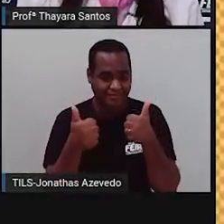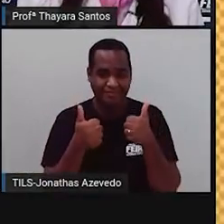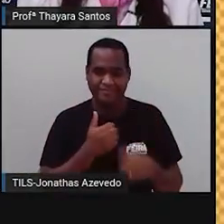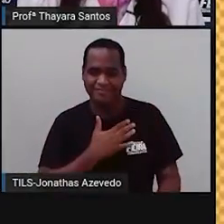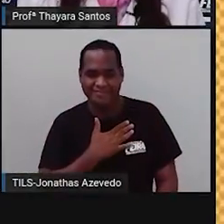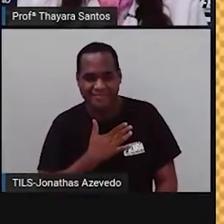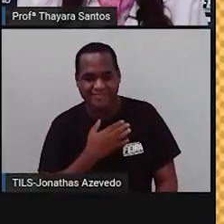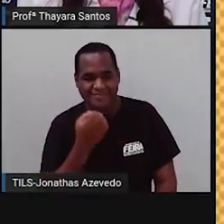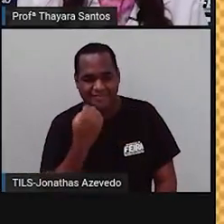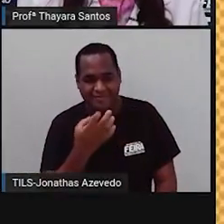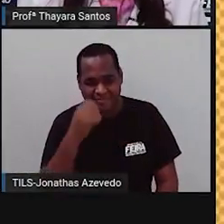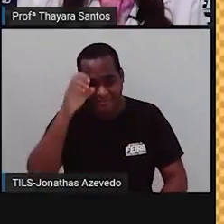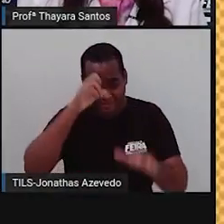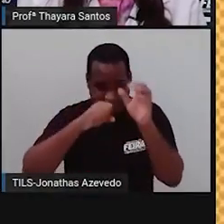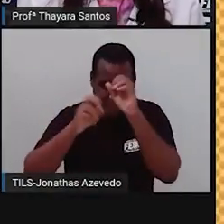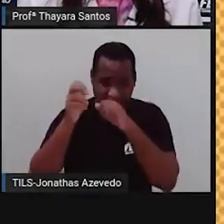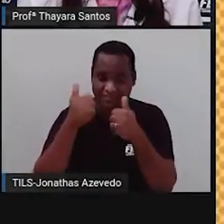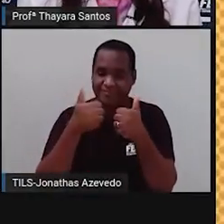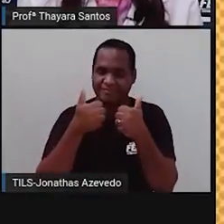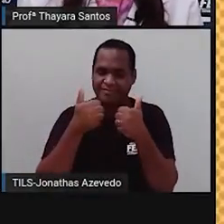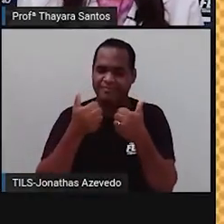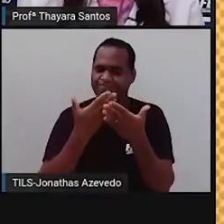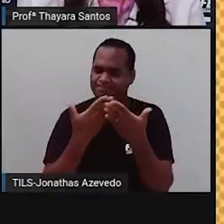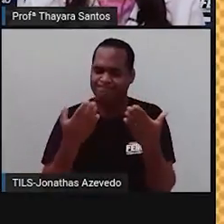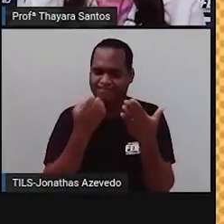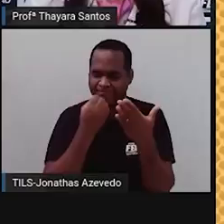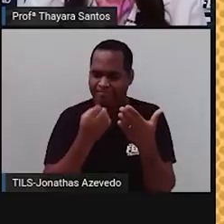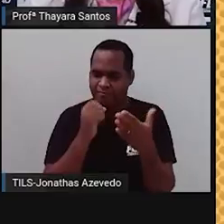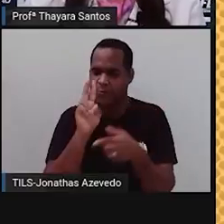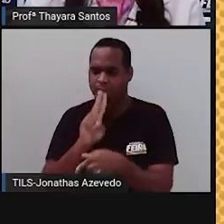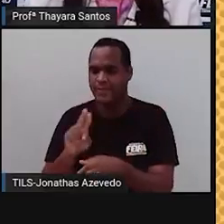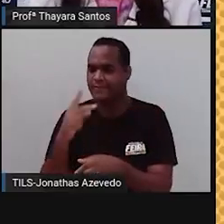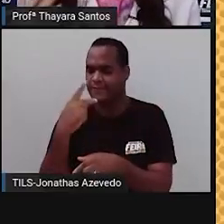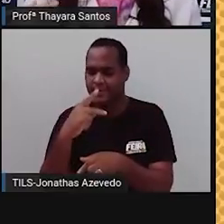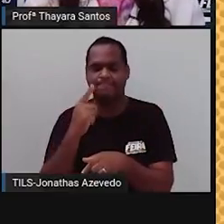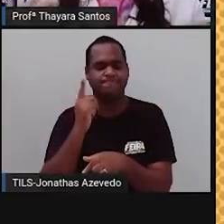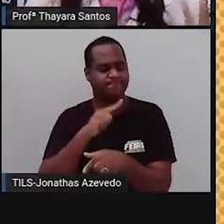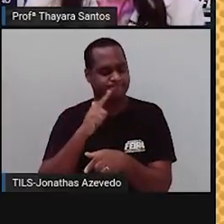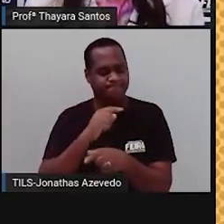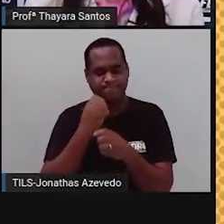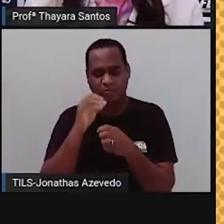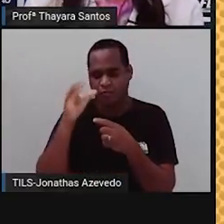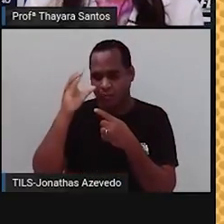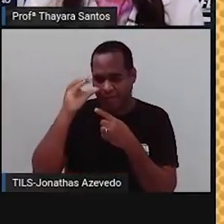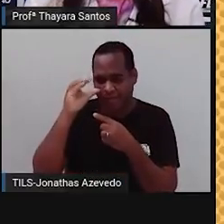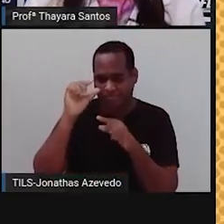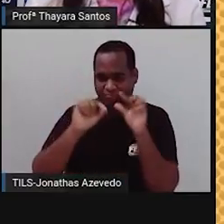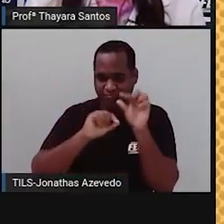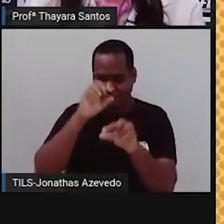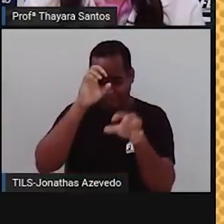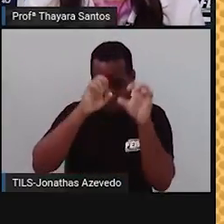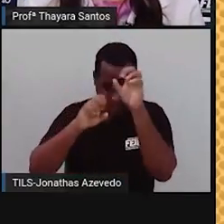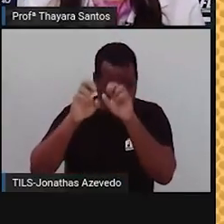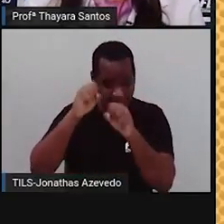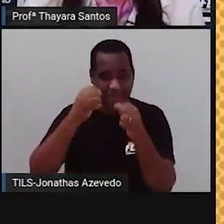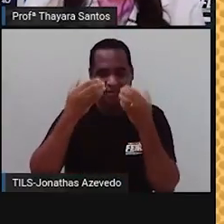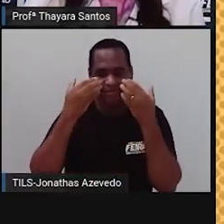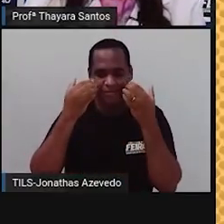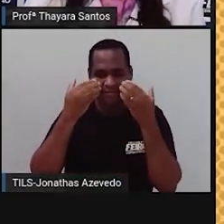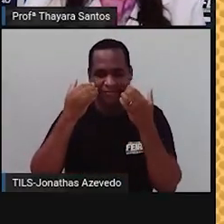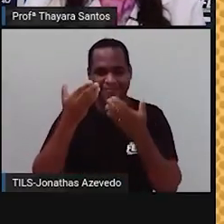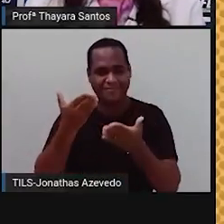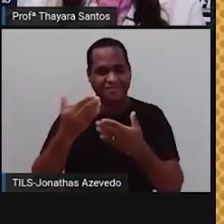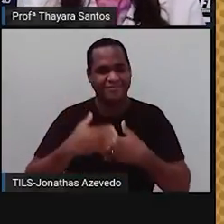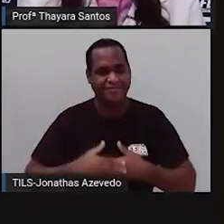acho que a gente aprendeu bastante coisa hoje. Espero que tenham sido coisas úteis para vocês, que vocês tenham ficado curiosos aí do outro lado para saberem mais sobre essas